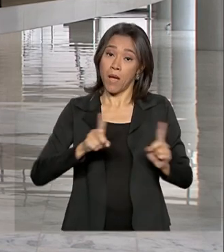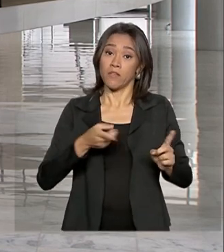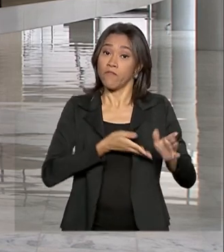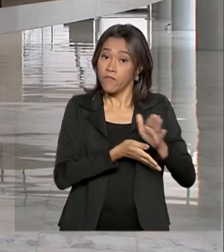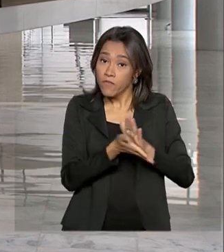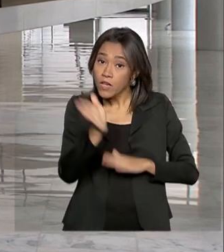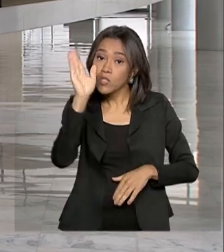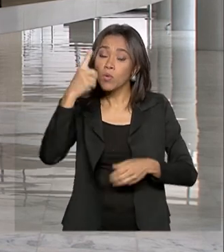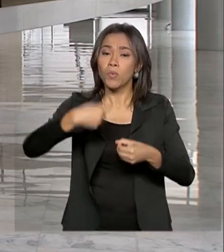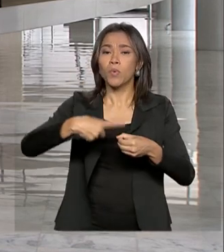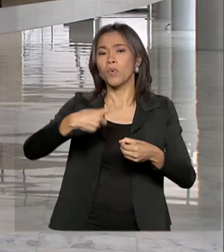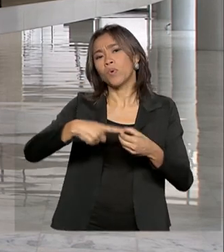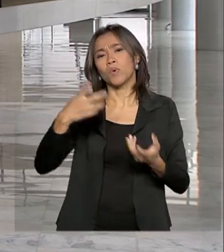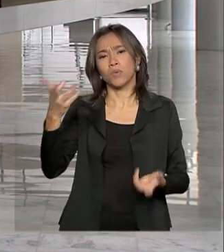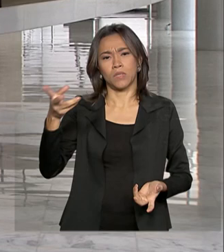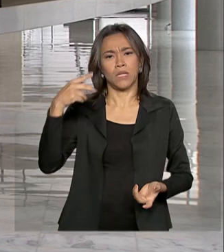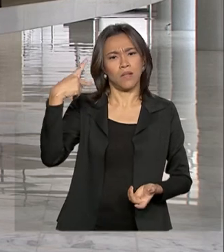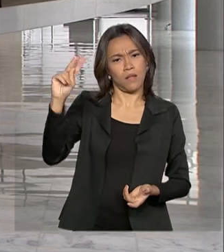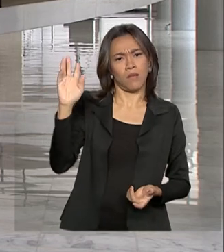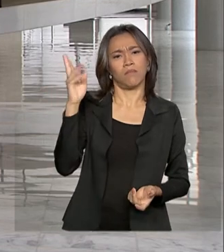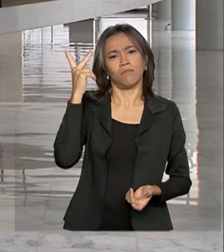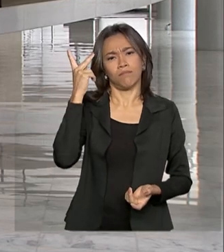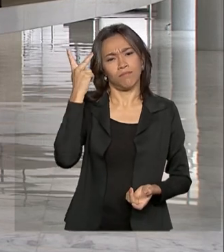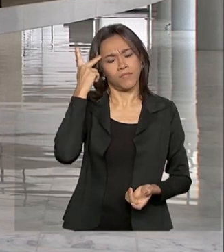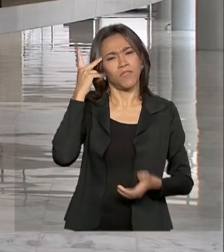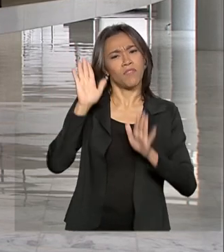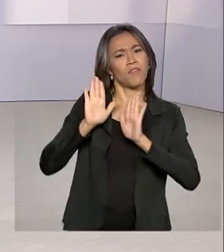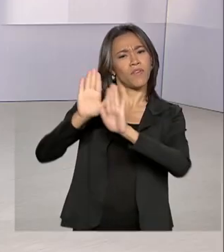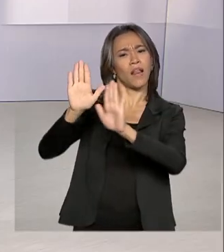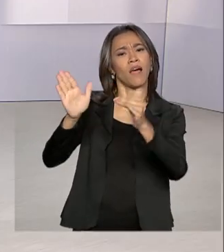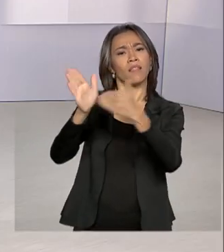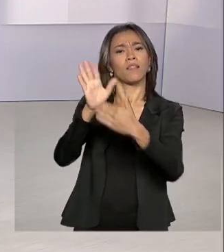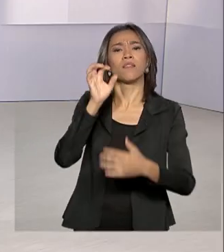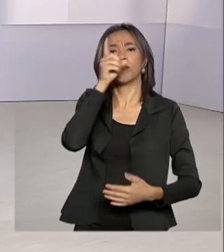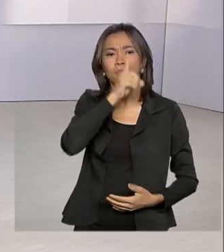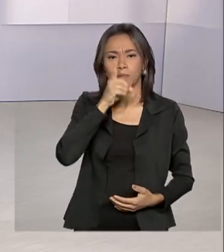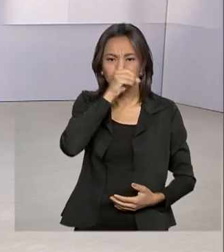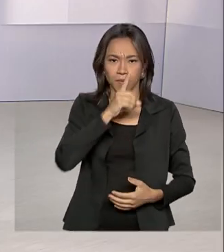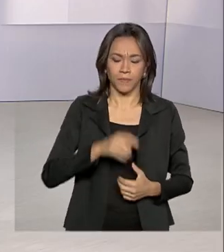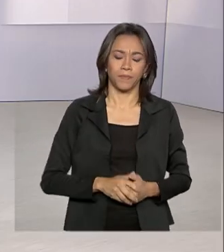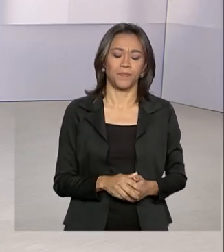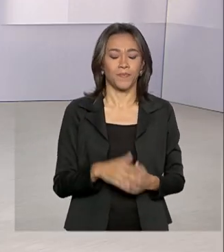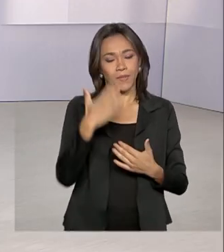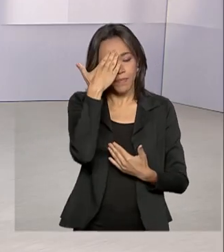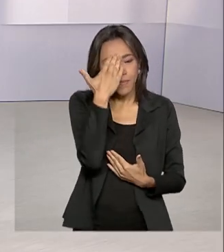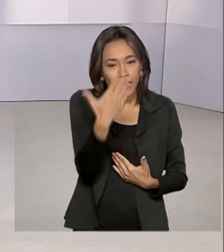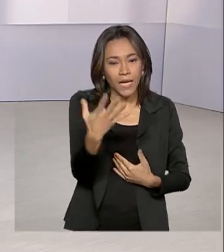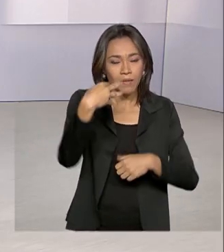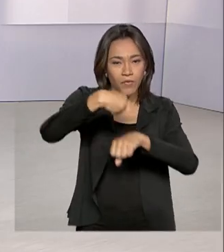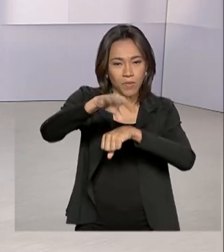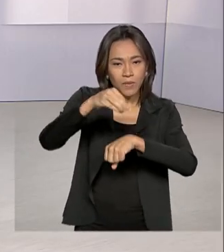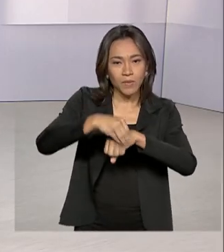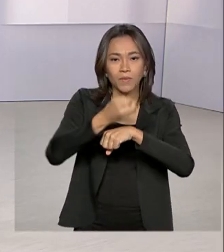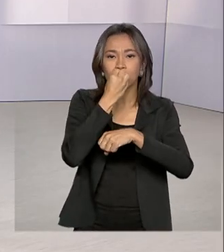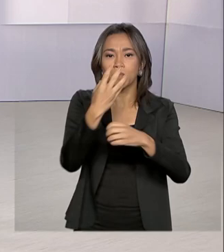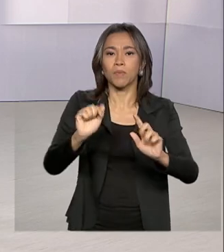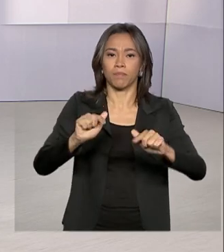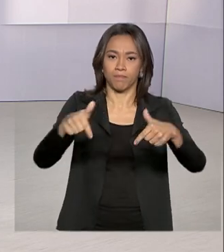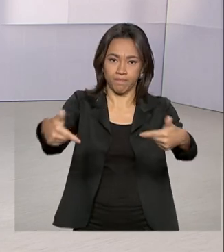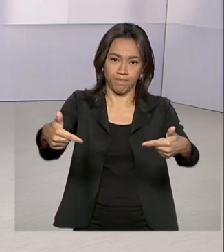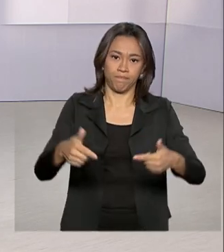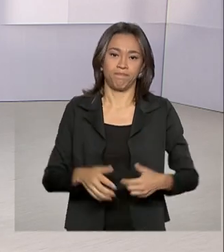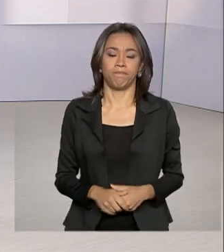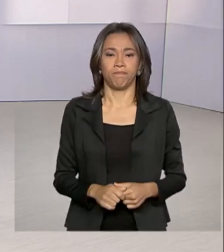ele deve ficar na Baixada Santista até o próximo domingo. Roberto? É isso, Luana. Obrigado pelas informações. Bom trabalho aí para você.